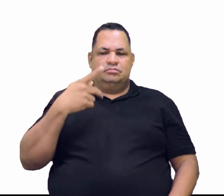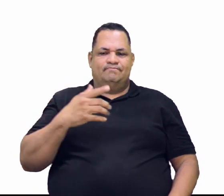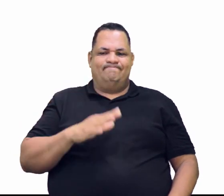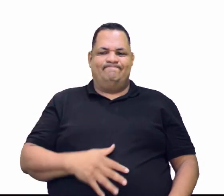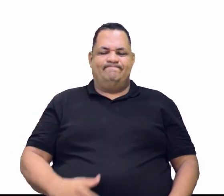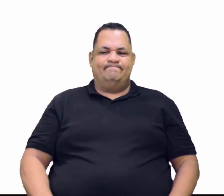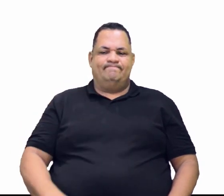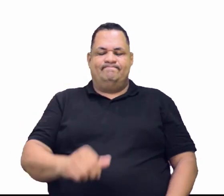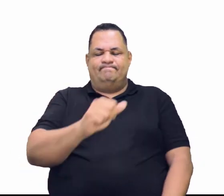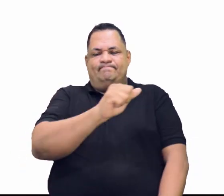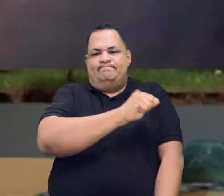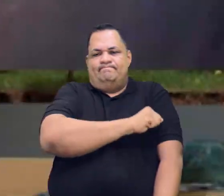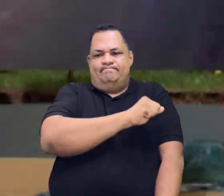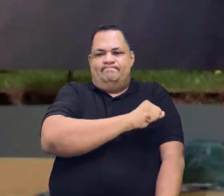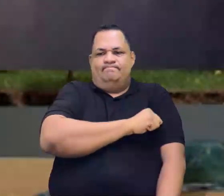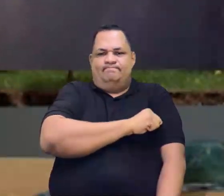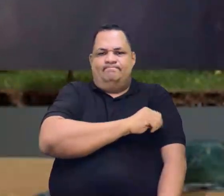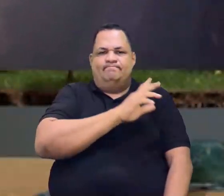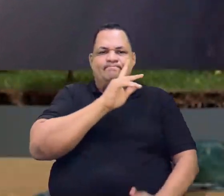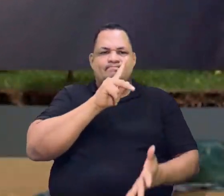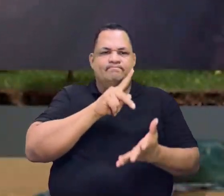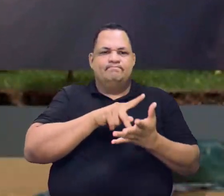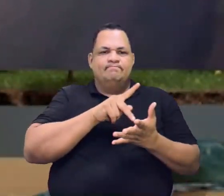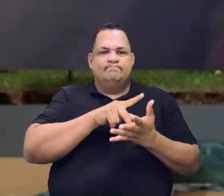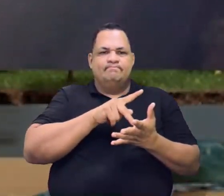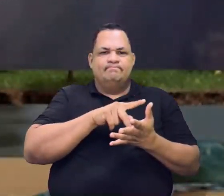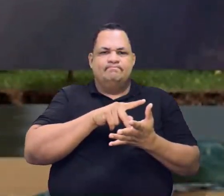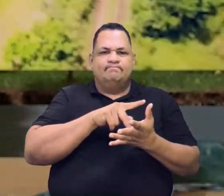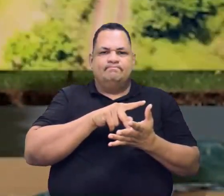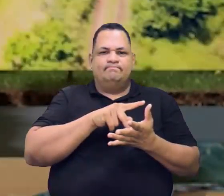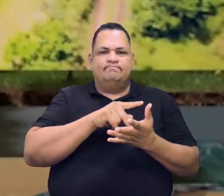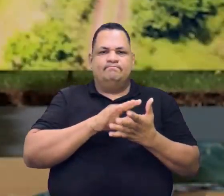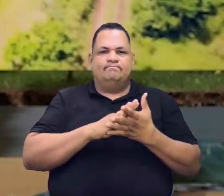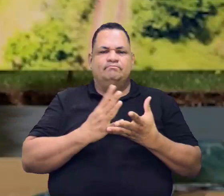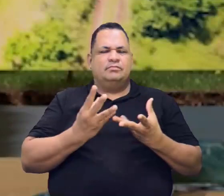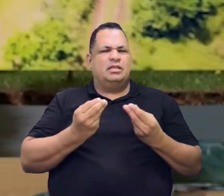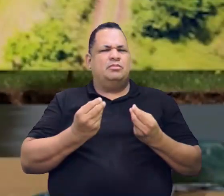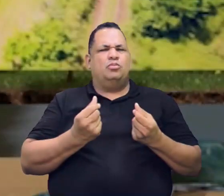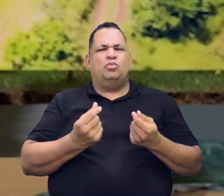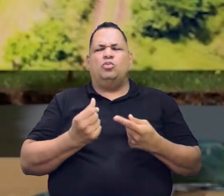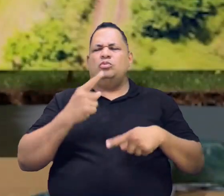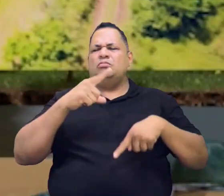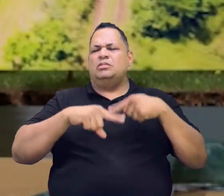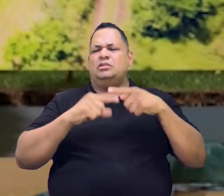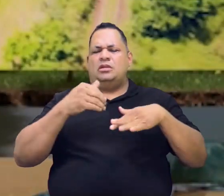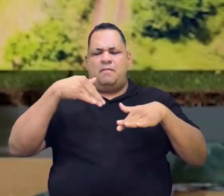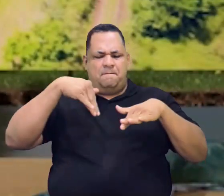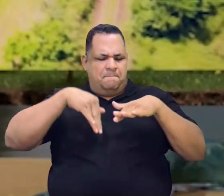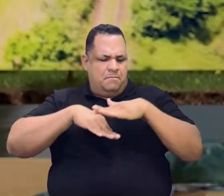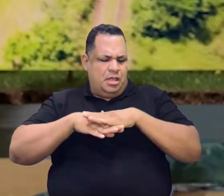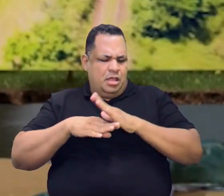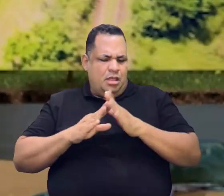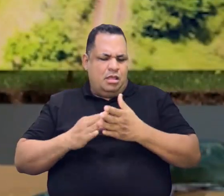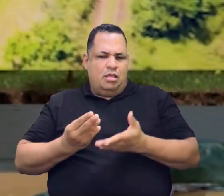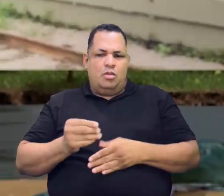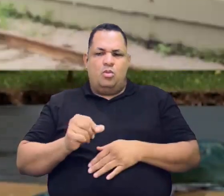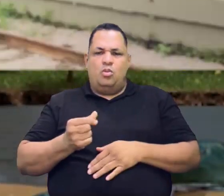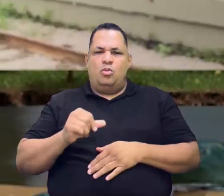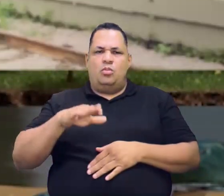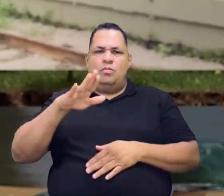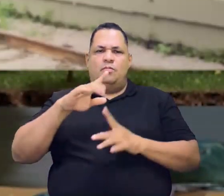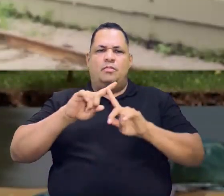você, aluno. Na verdade, o Brasil, ele é muito rico. Mas